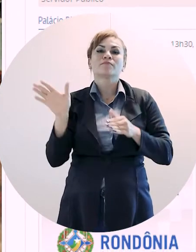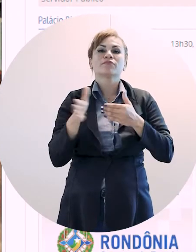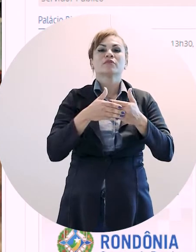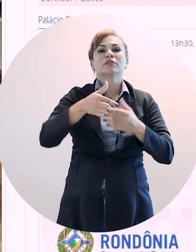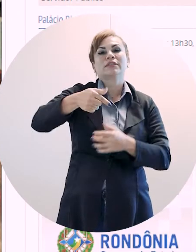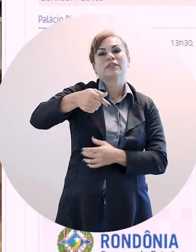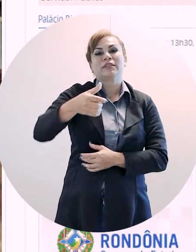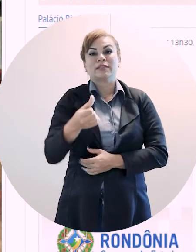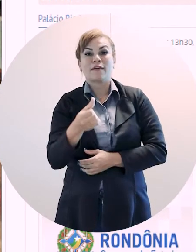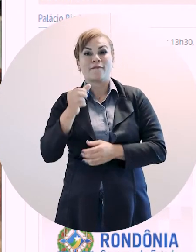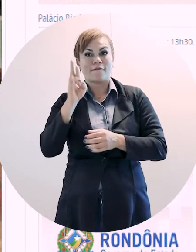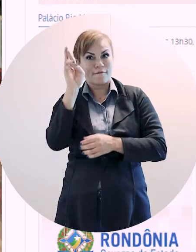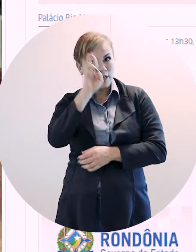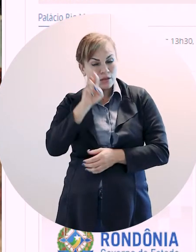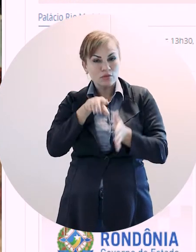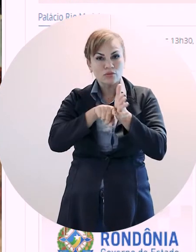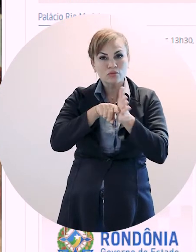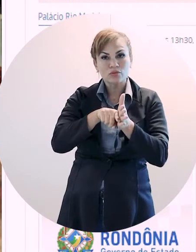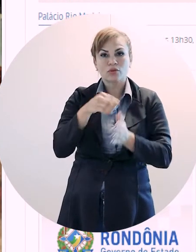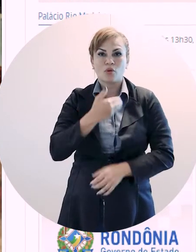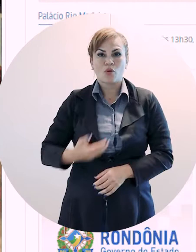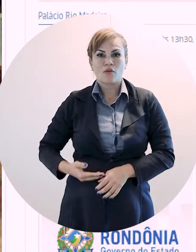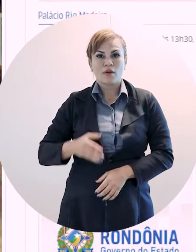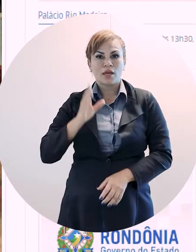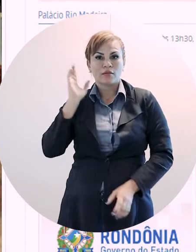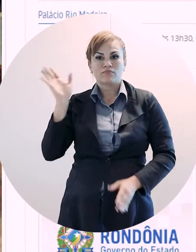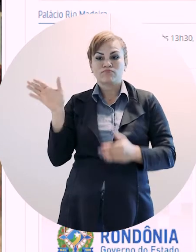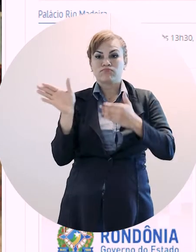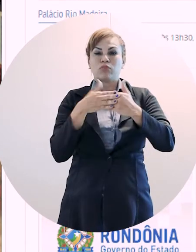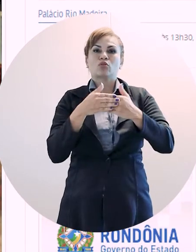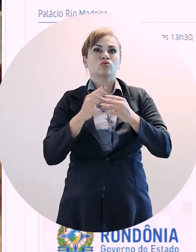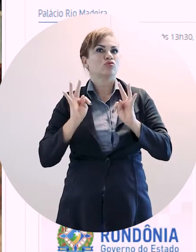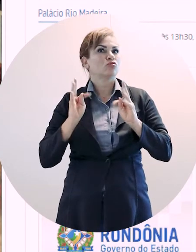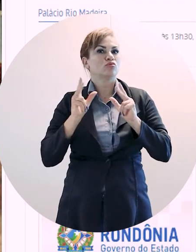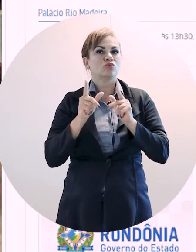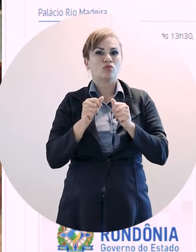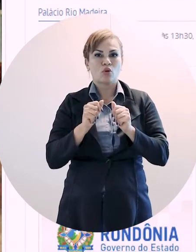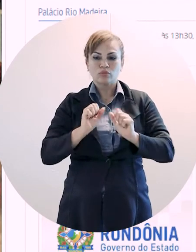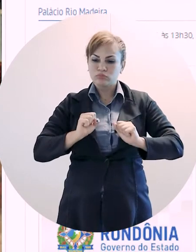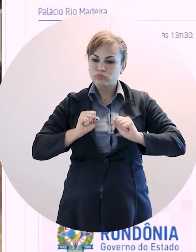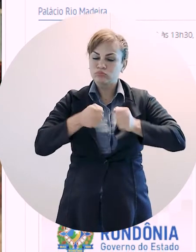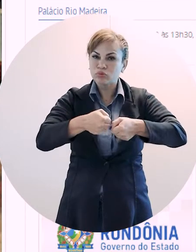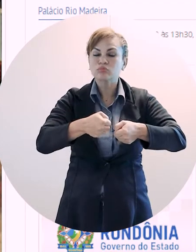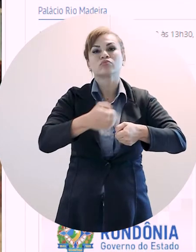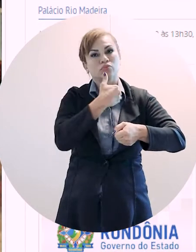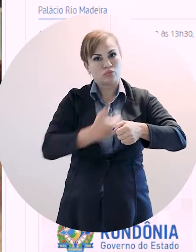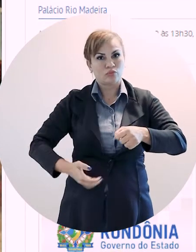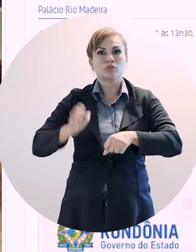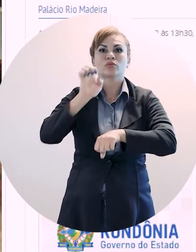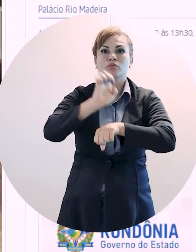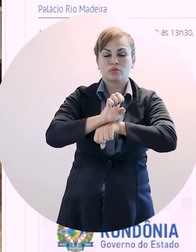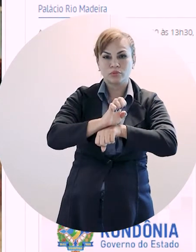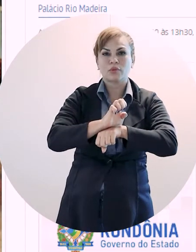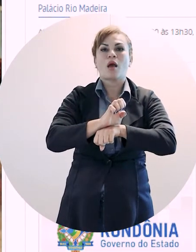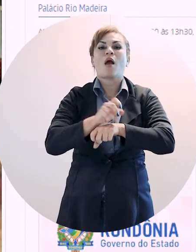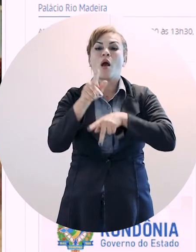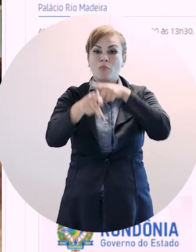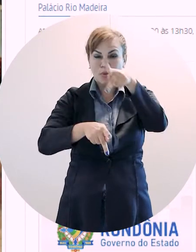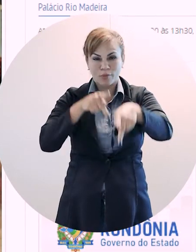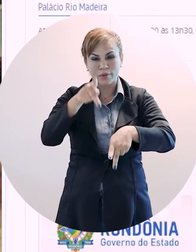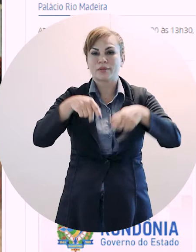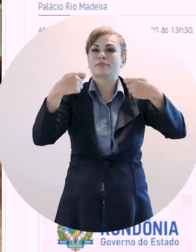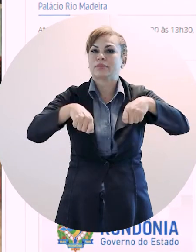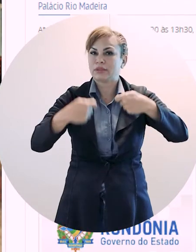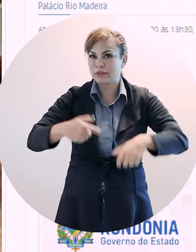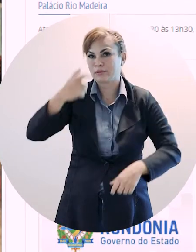registra mais de 1.300 intervenções. Apesar de todos os esforços por parte do Poder Executivo, a população